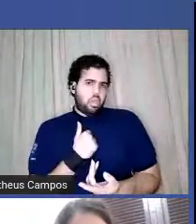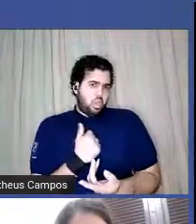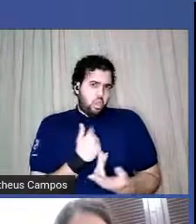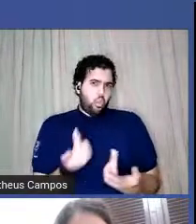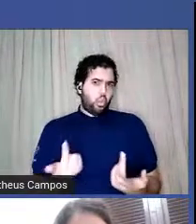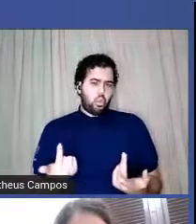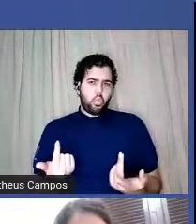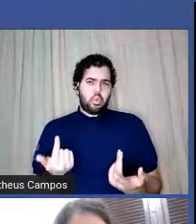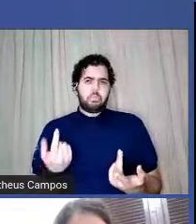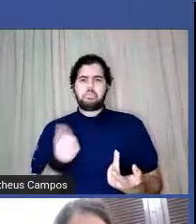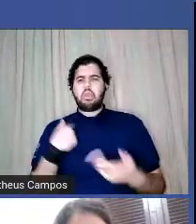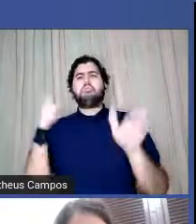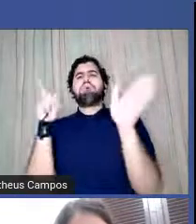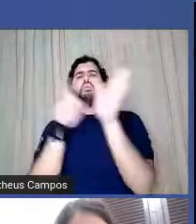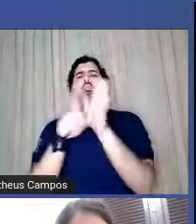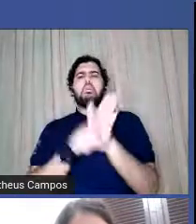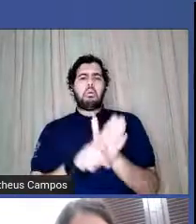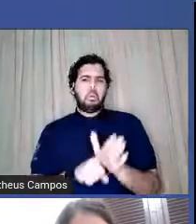essas perguntas, né?